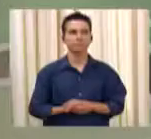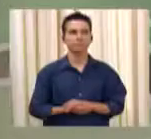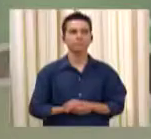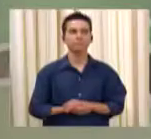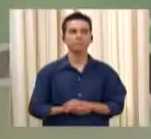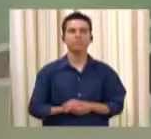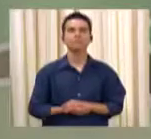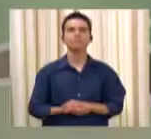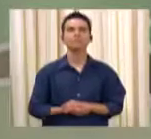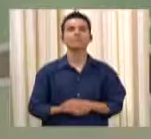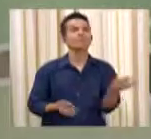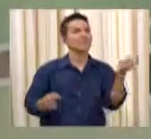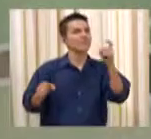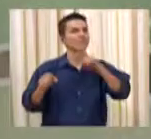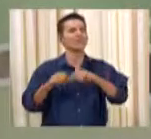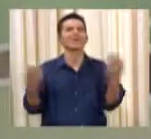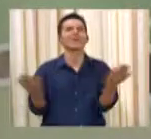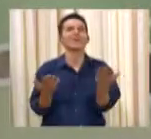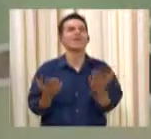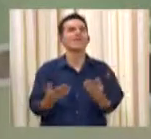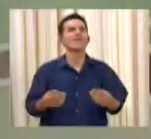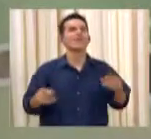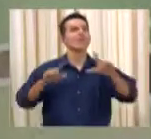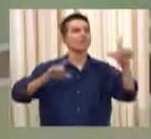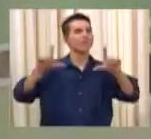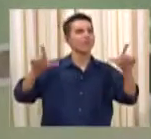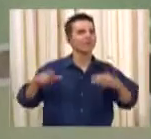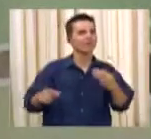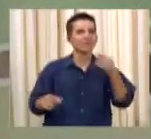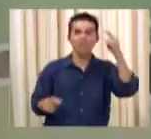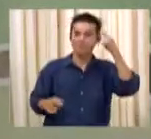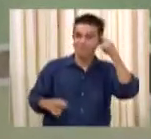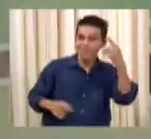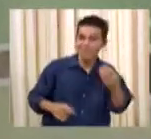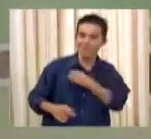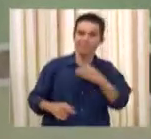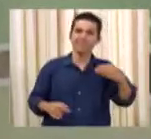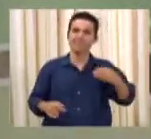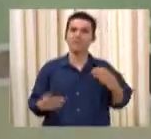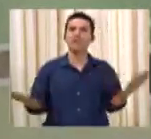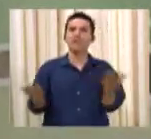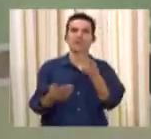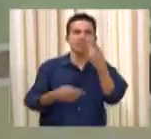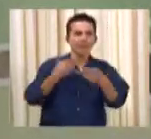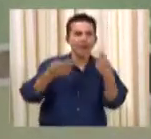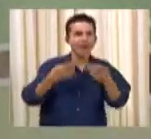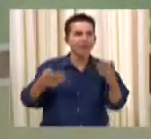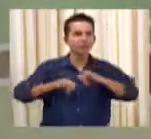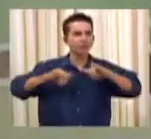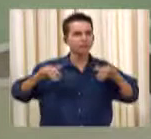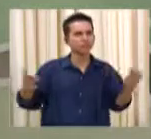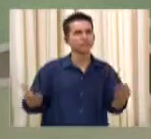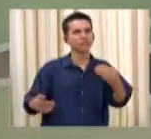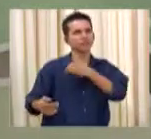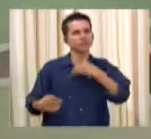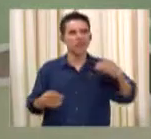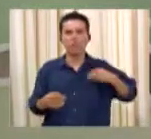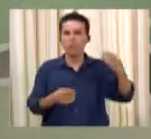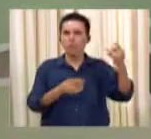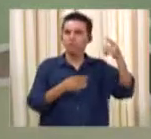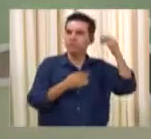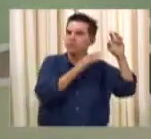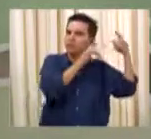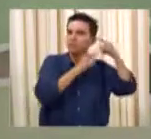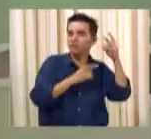De volta com o programa Pense Saúde, hoje falando de saúde auditiva e perda auditiva. Participam dessa